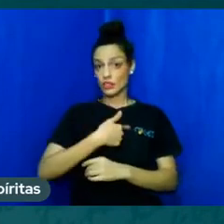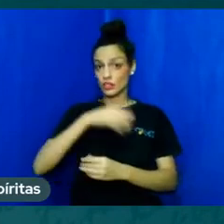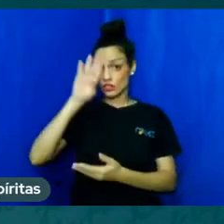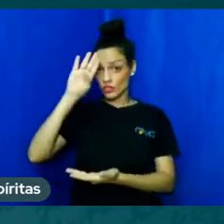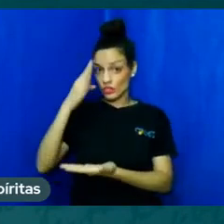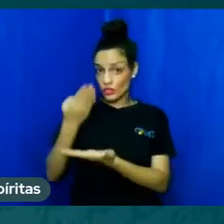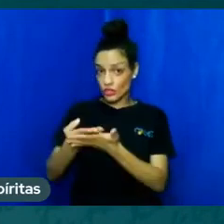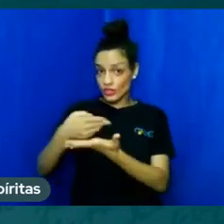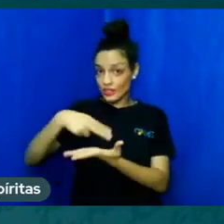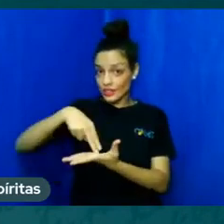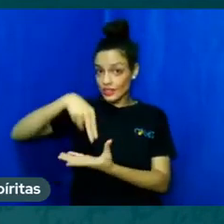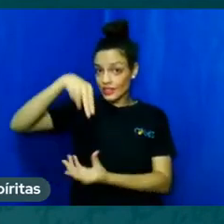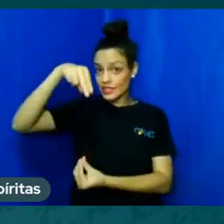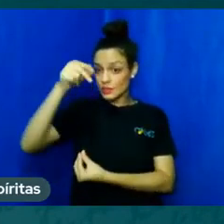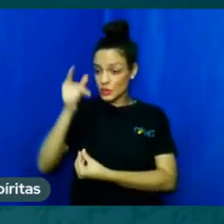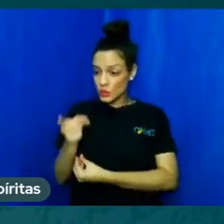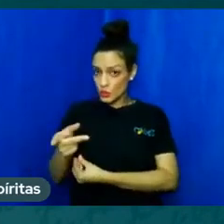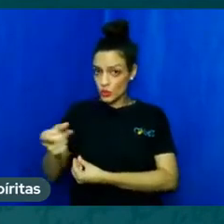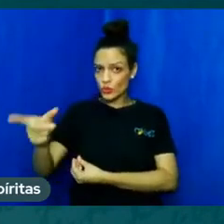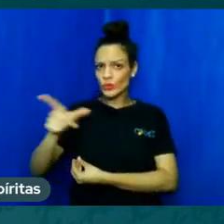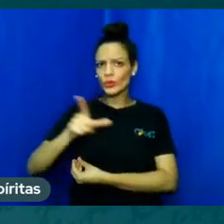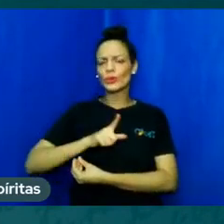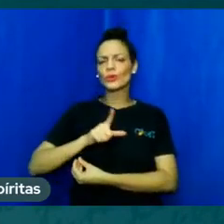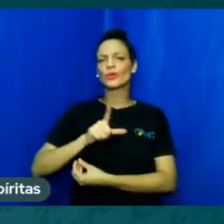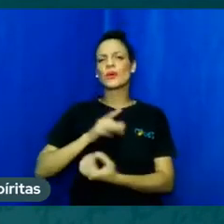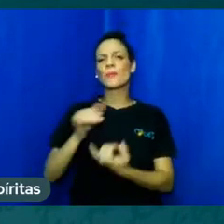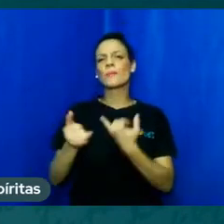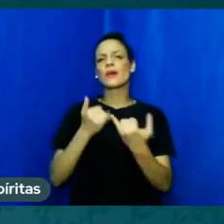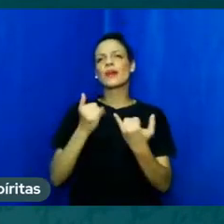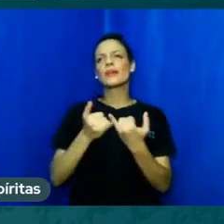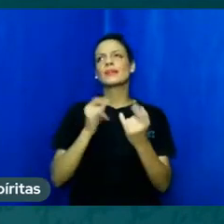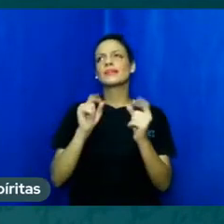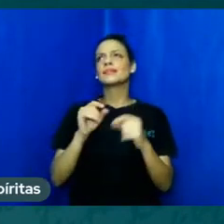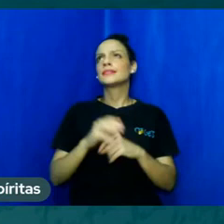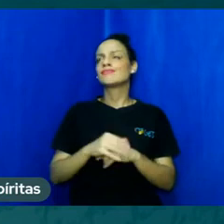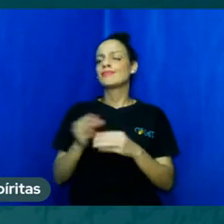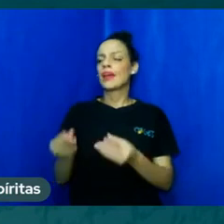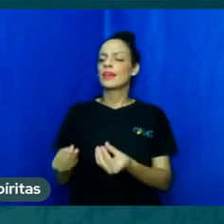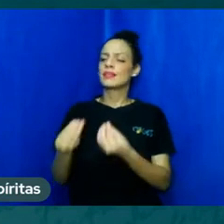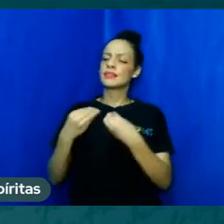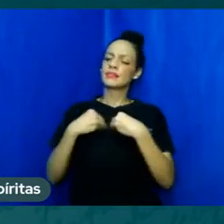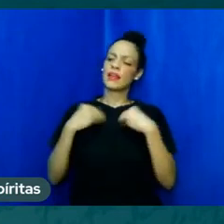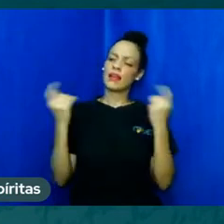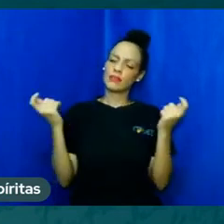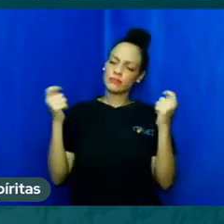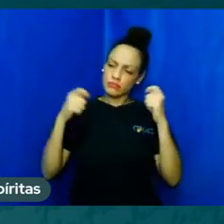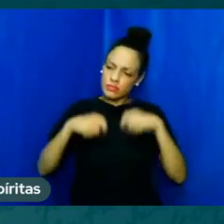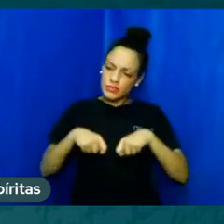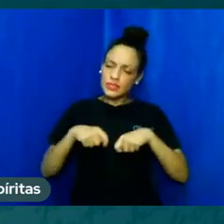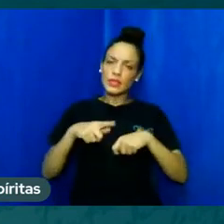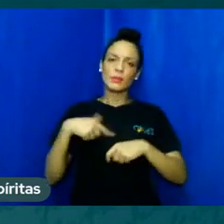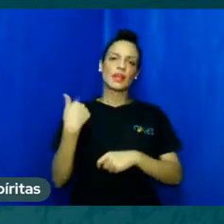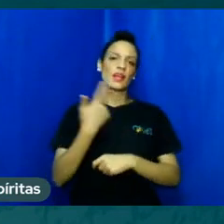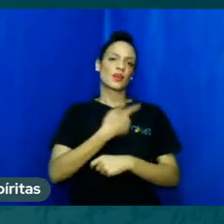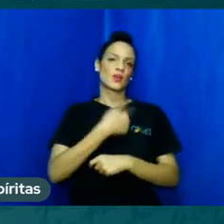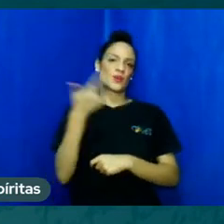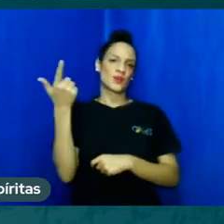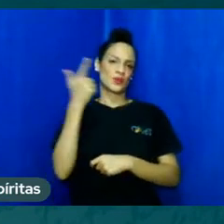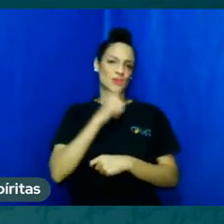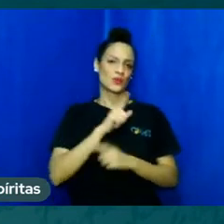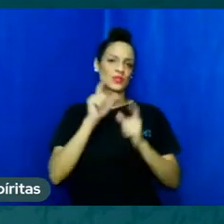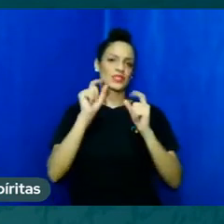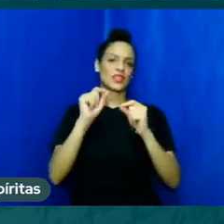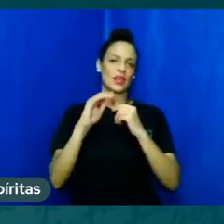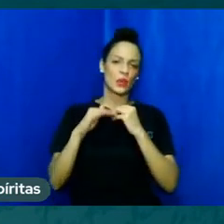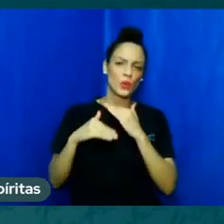nos dá, vamos dizer assim, um pouquinho mais de subsídio para nos encaminharmos nessa senda,